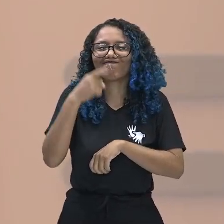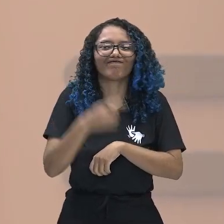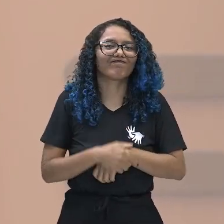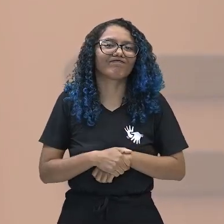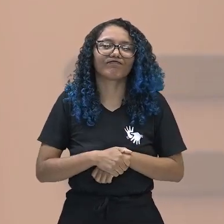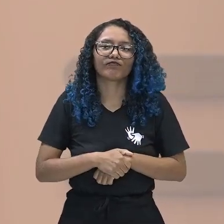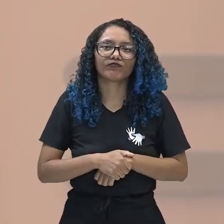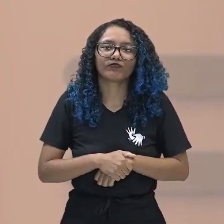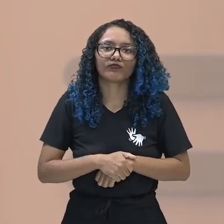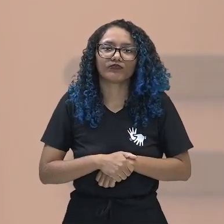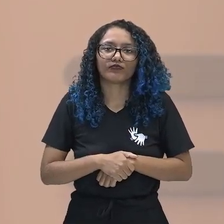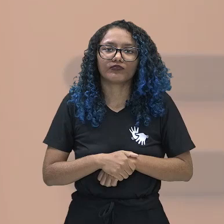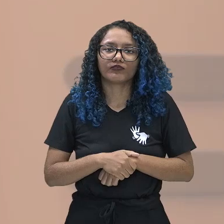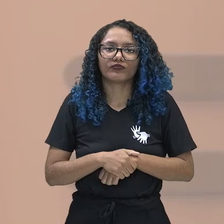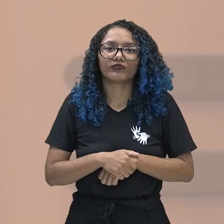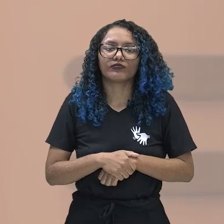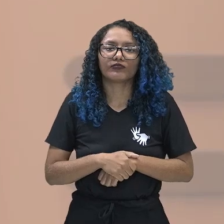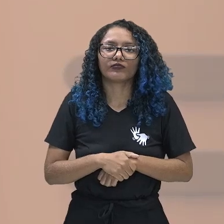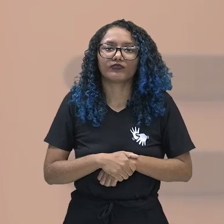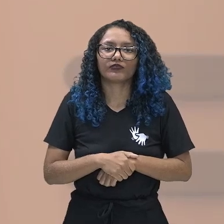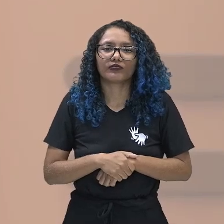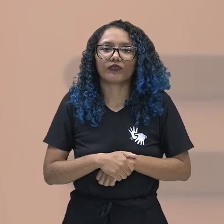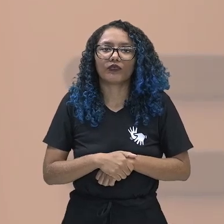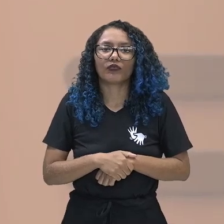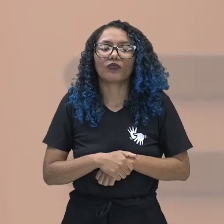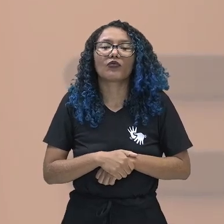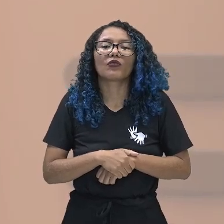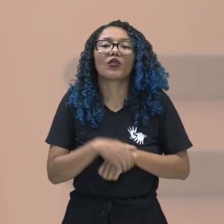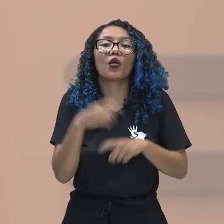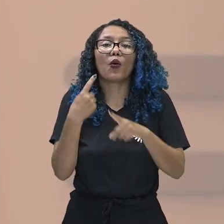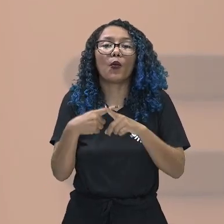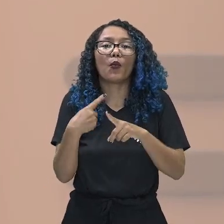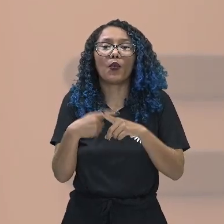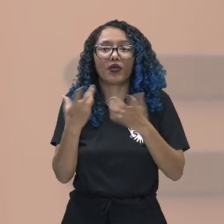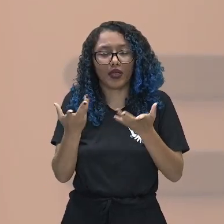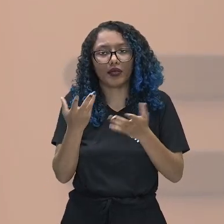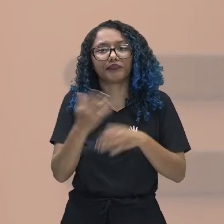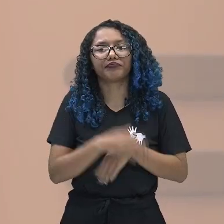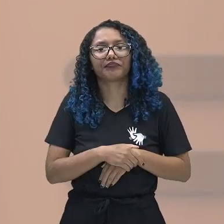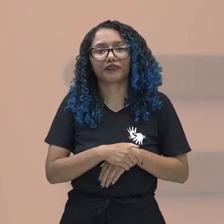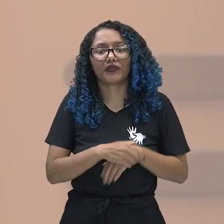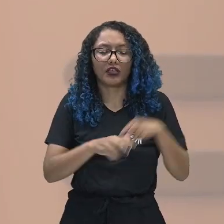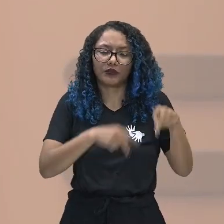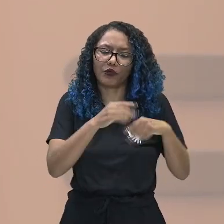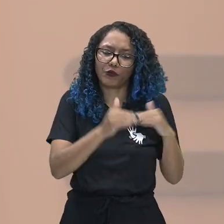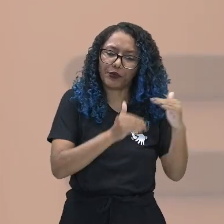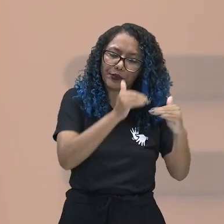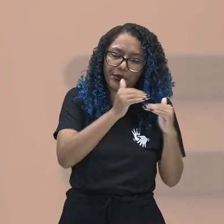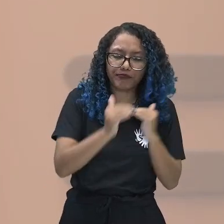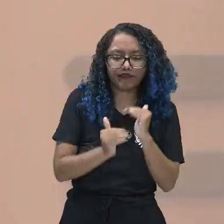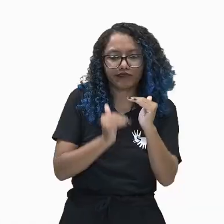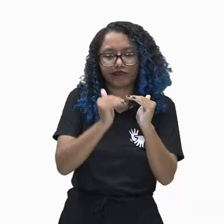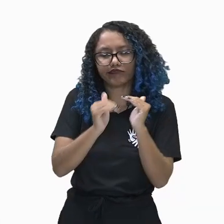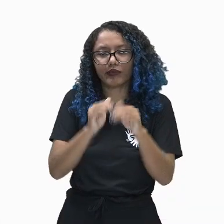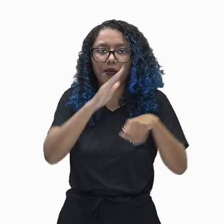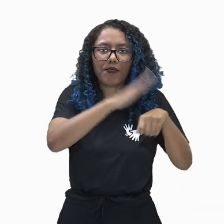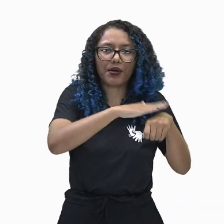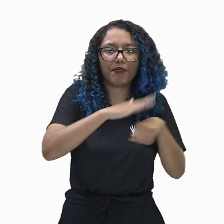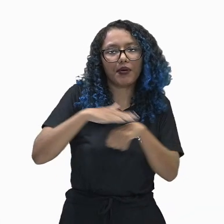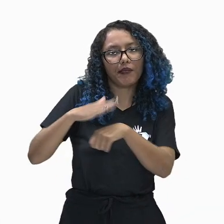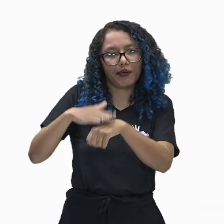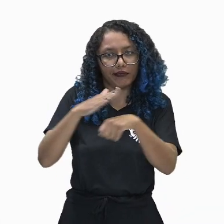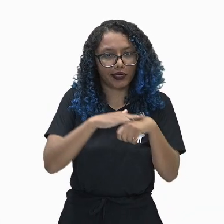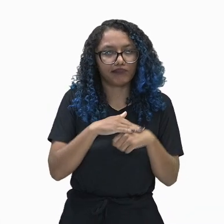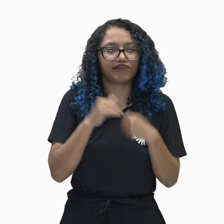a gente tem então aí esse desenvolvimento dessas pequenas civilizações. Acompanha comigo